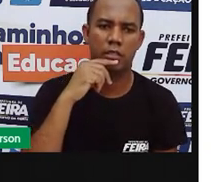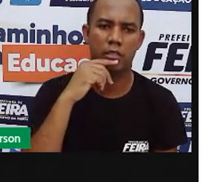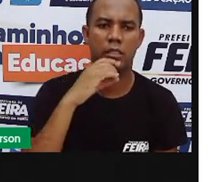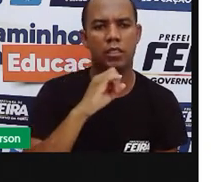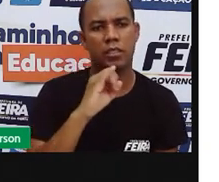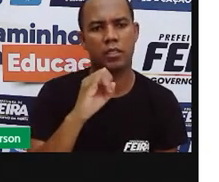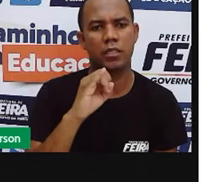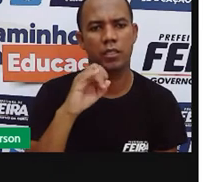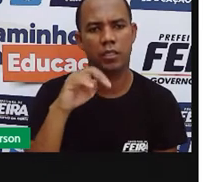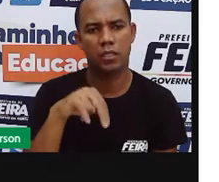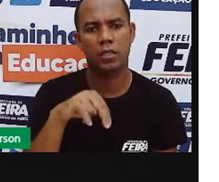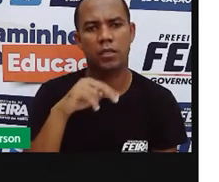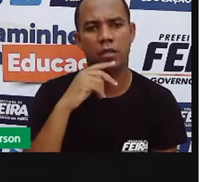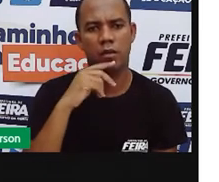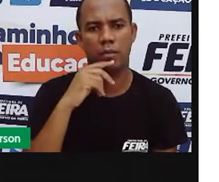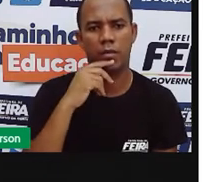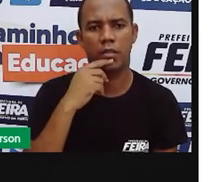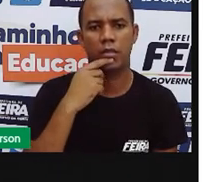Incompetente.